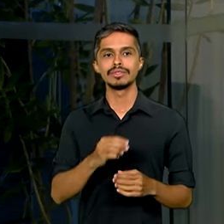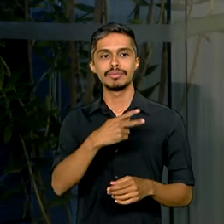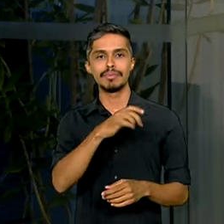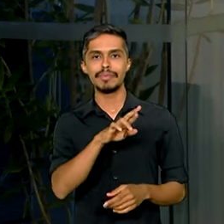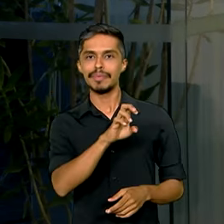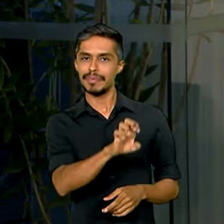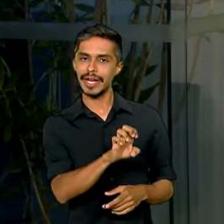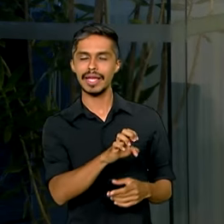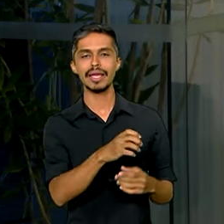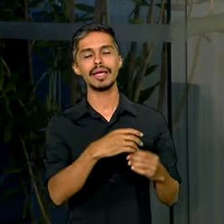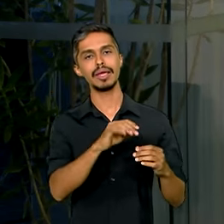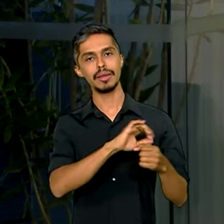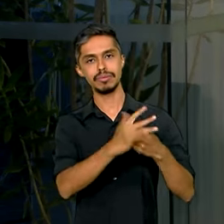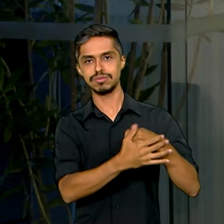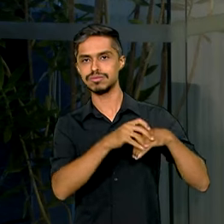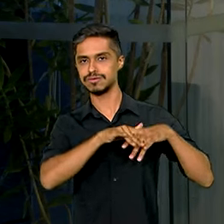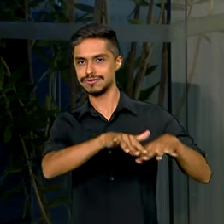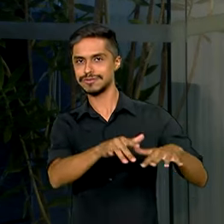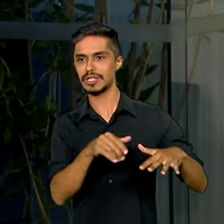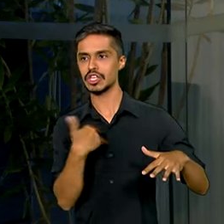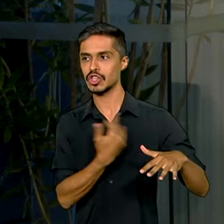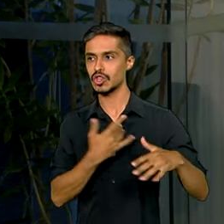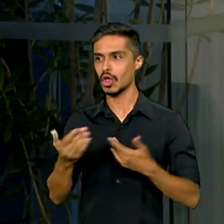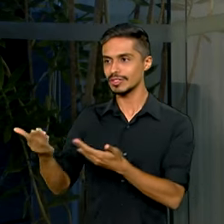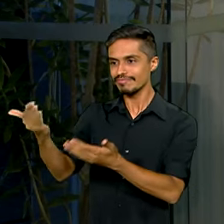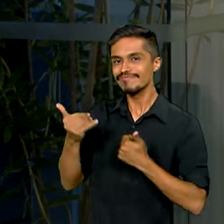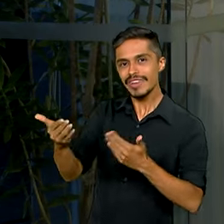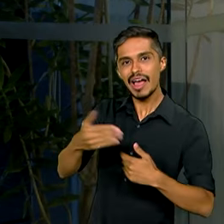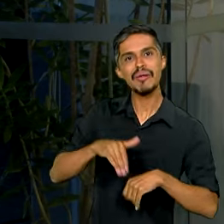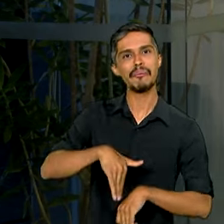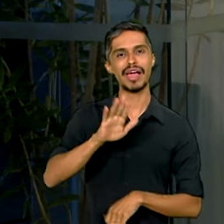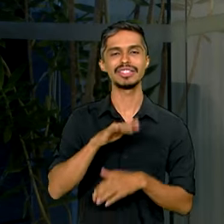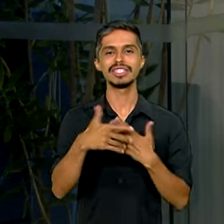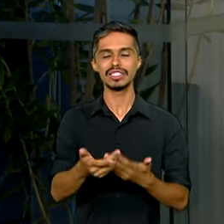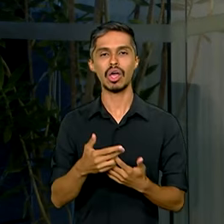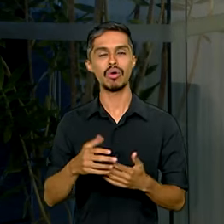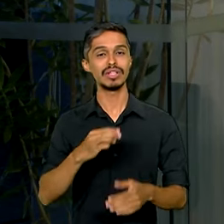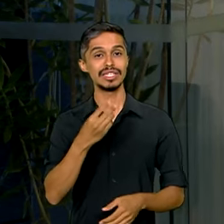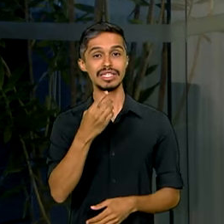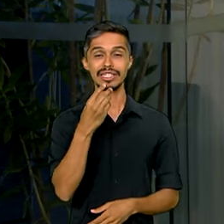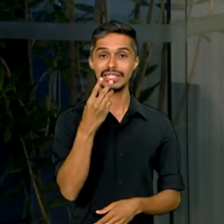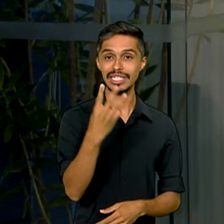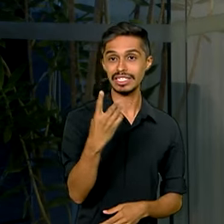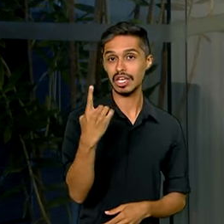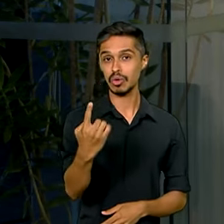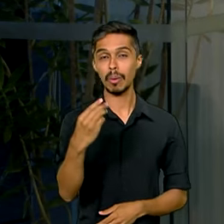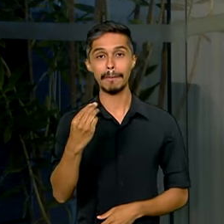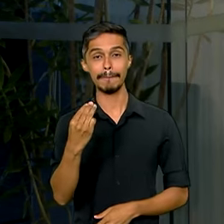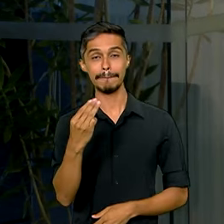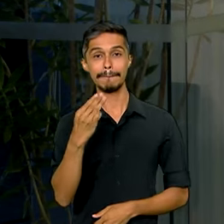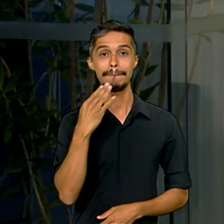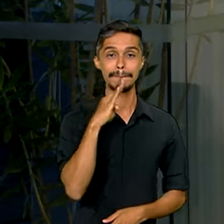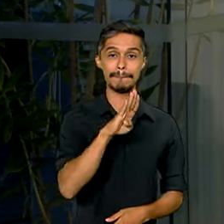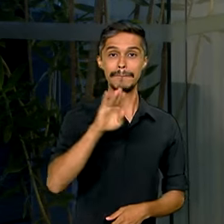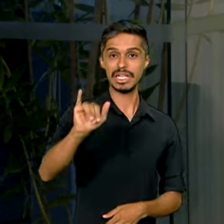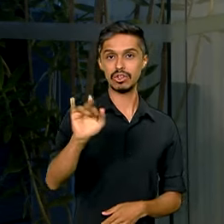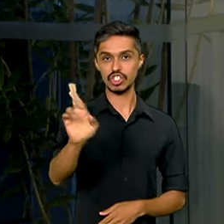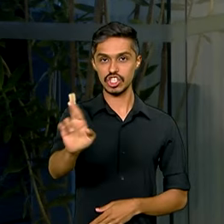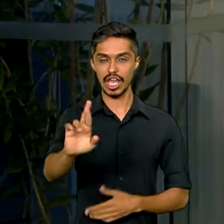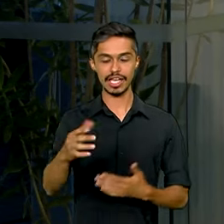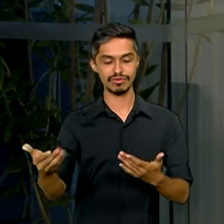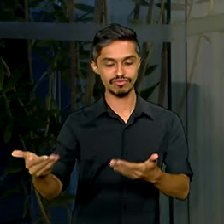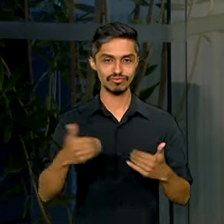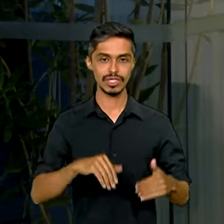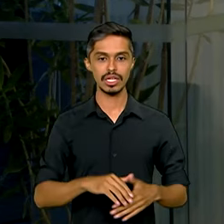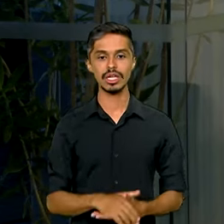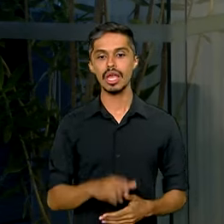E esses estrangeiros movimentaram a nossa economia, deixaram por aqui 31 bilhões de reais. E olha só, a principal porta